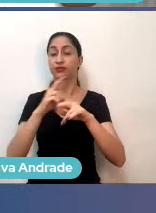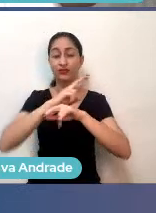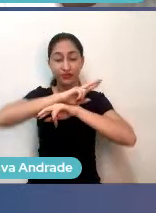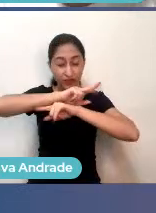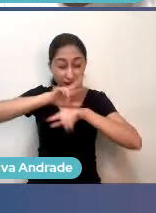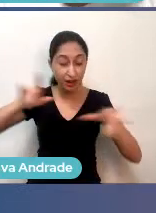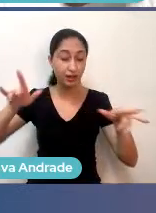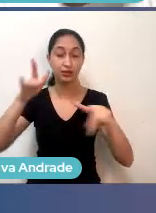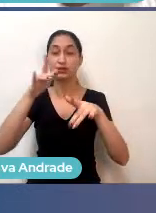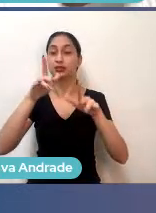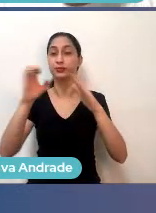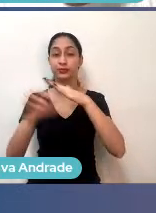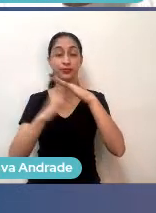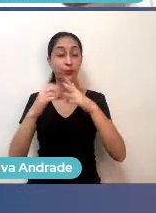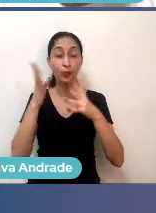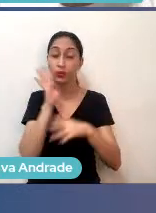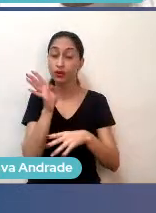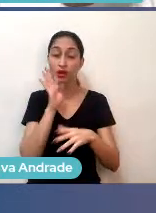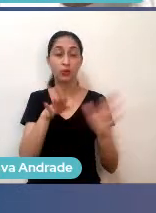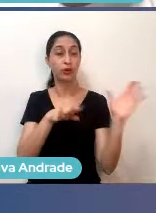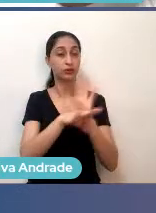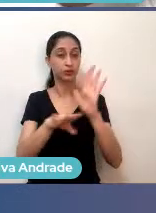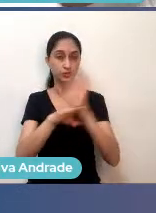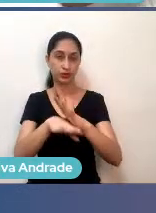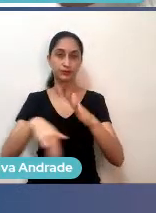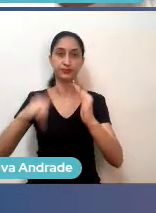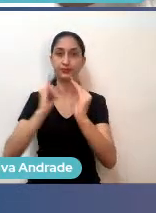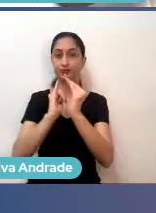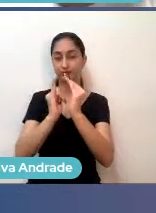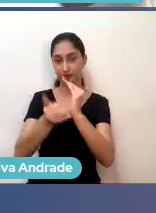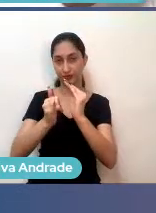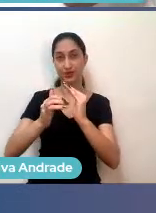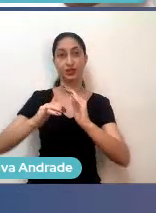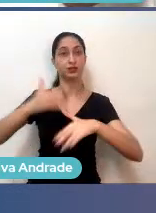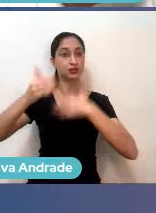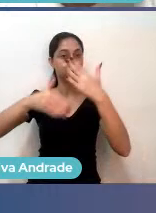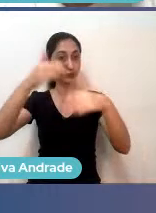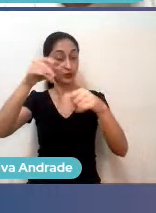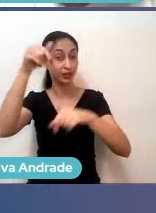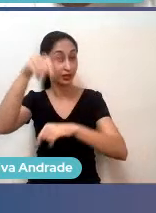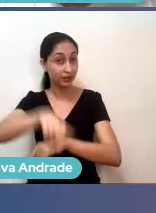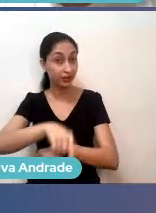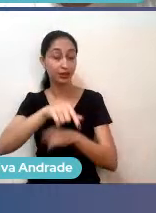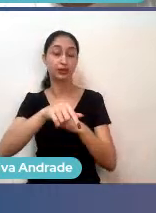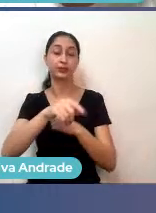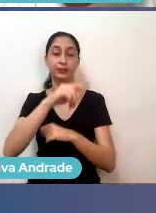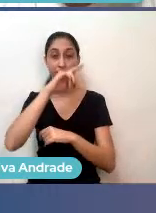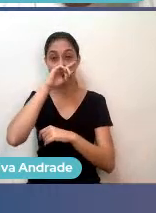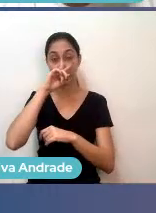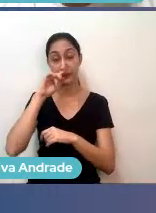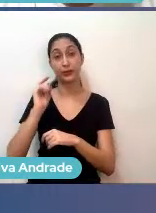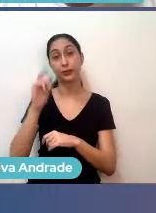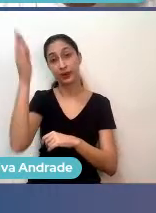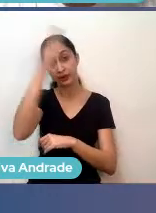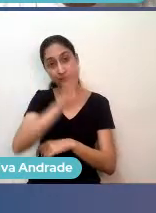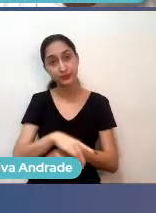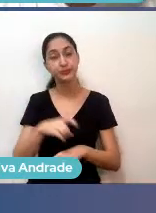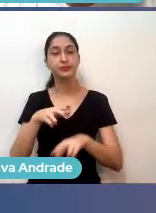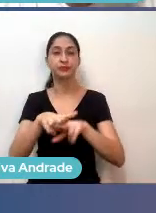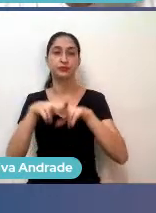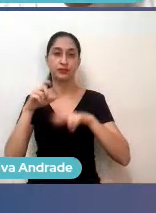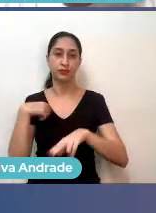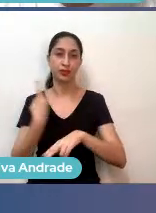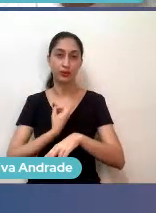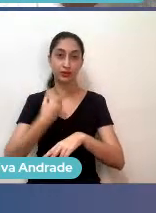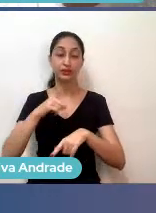massa aqui, que está ajudando o ecossistema empreendedor a se desenvolver no Brasil, é por causa deles que a gente tem um crescimento de startups todo ano